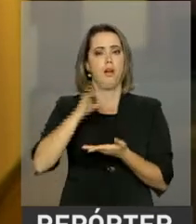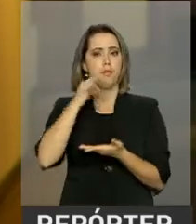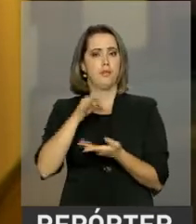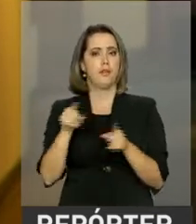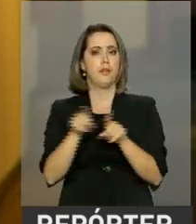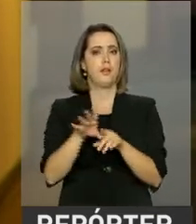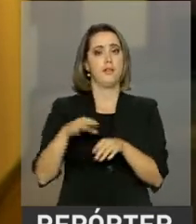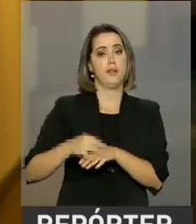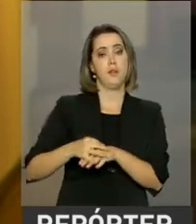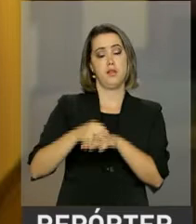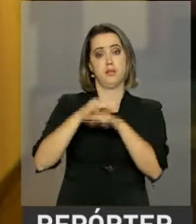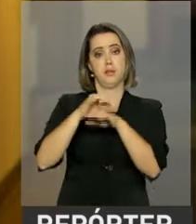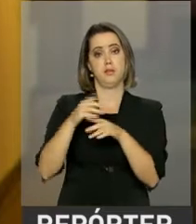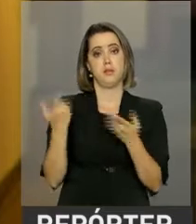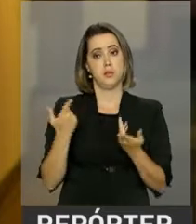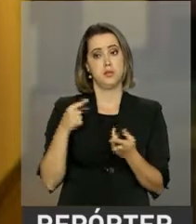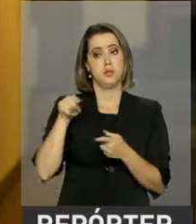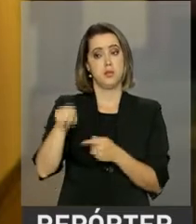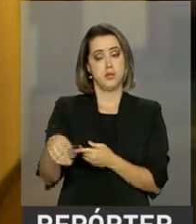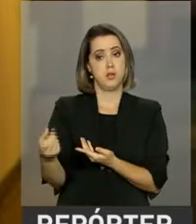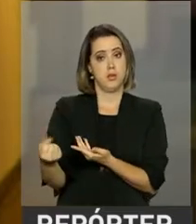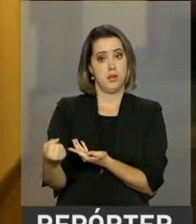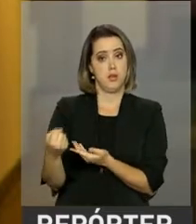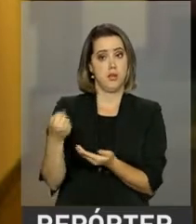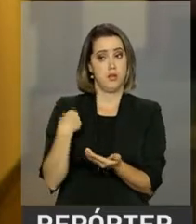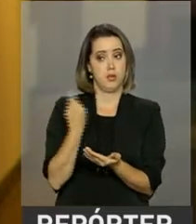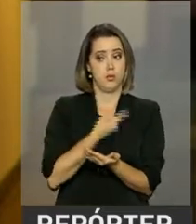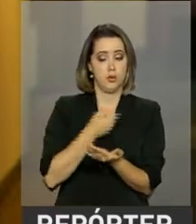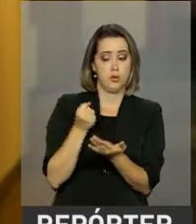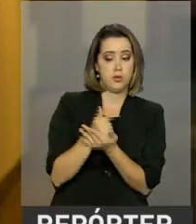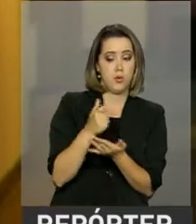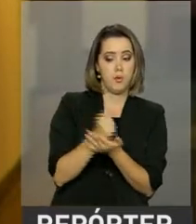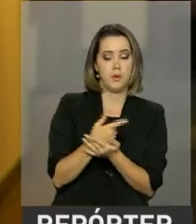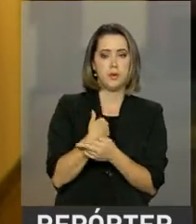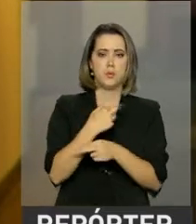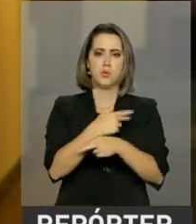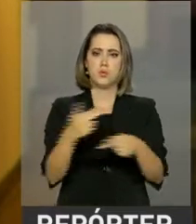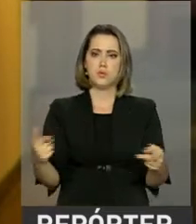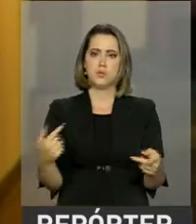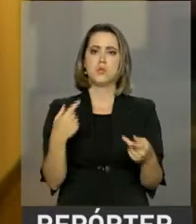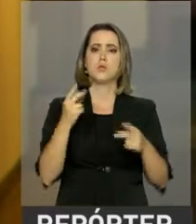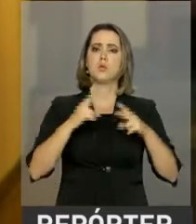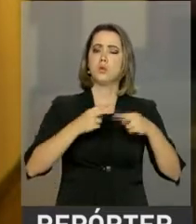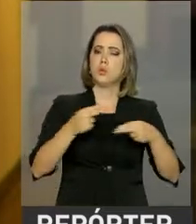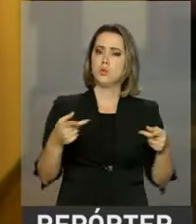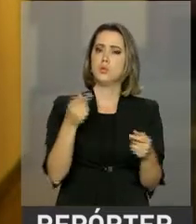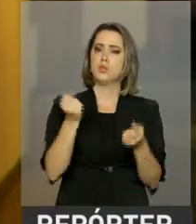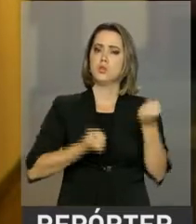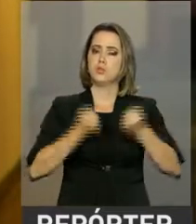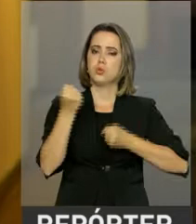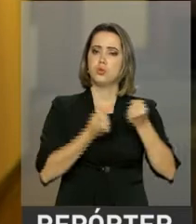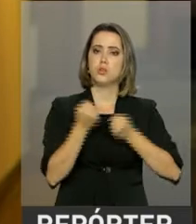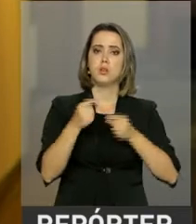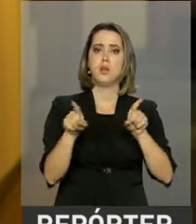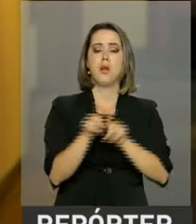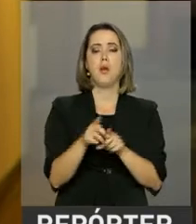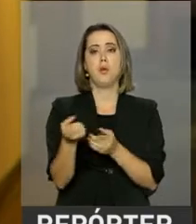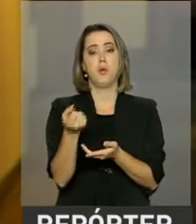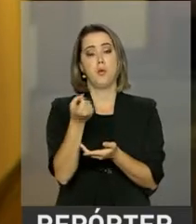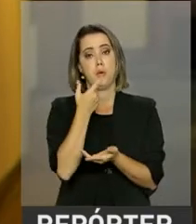natura e carnes. Já o país escandinavo vendeu para o Brasil peças para carros e tratores, medicamentos e outros produtos